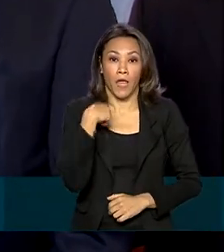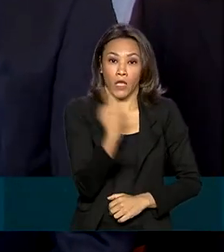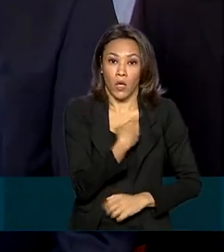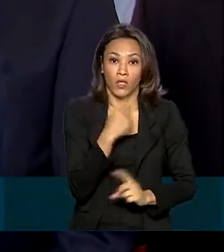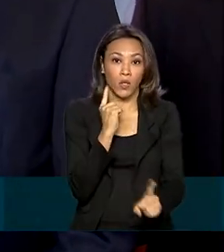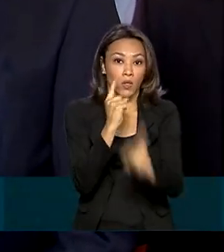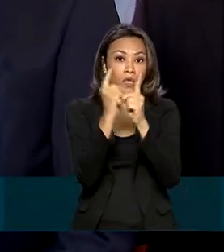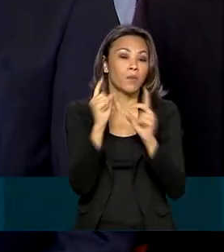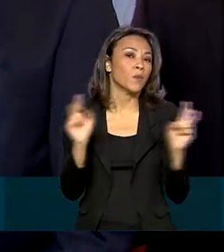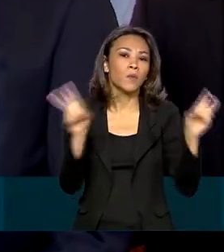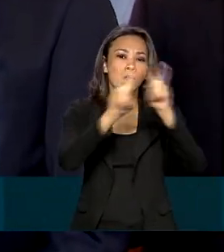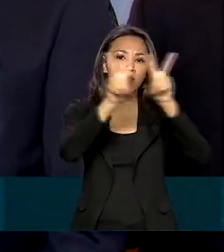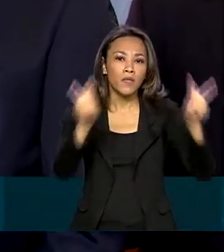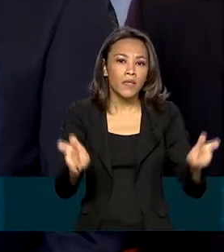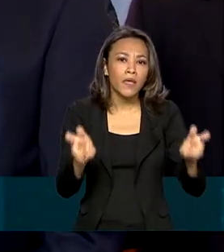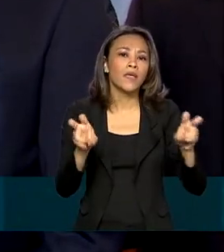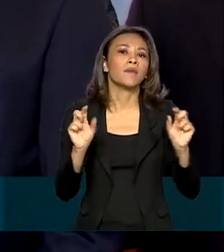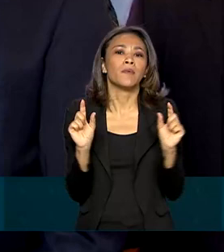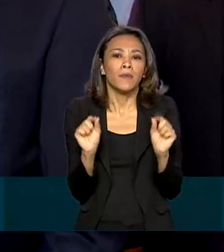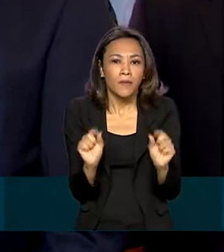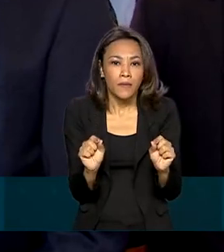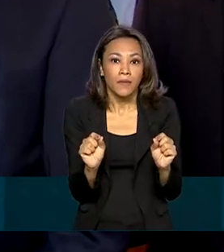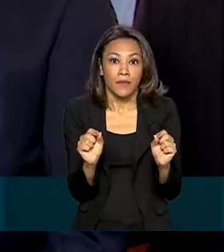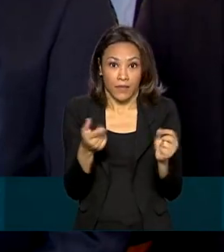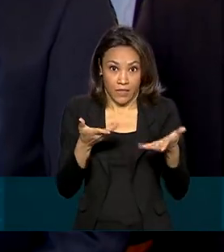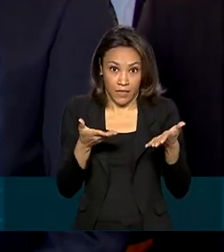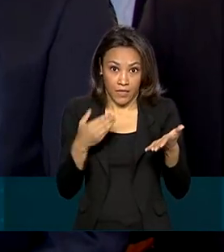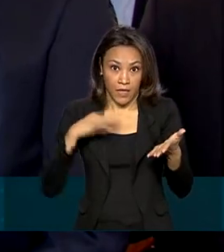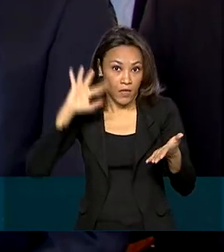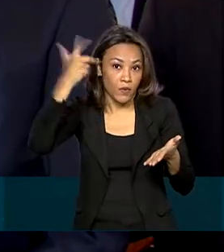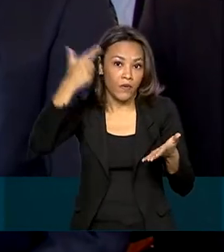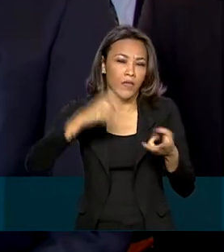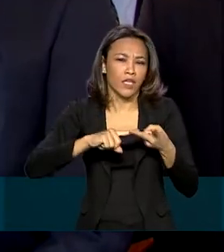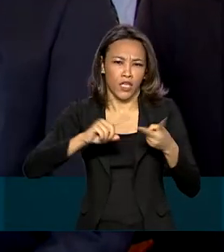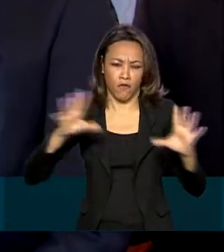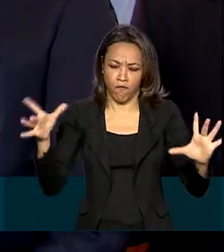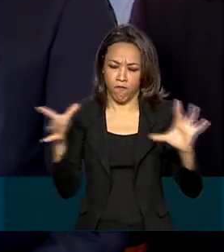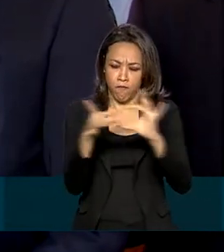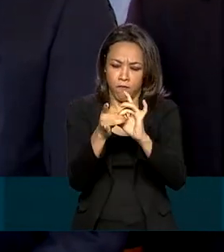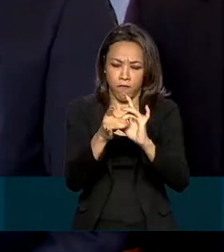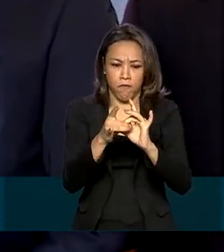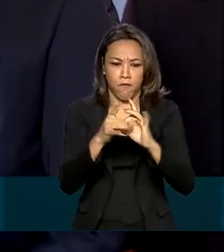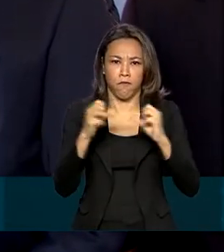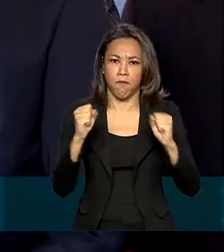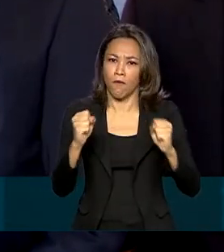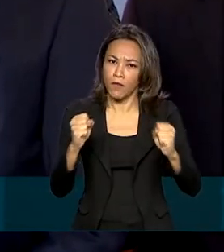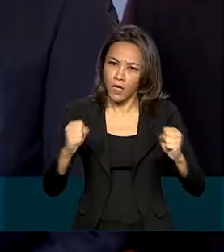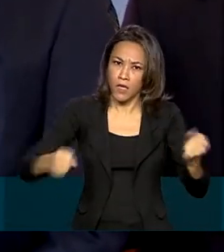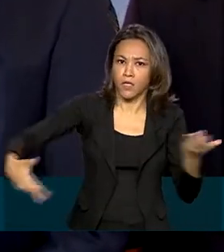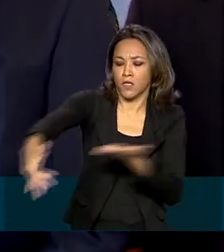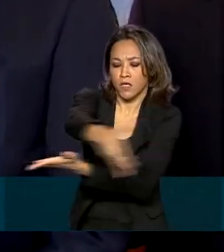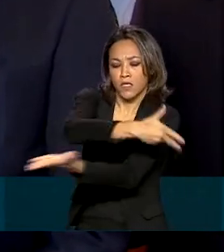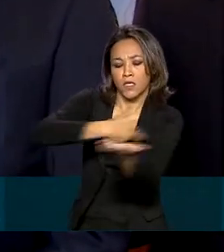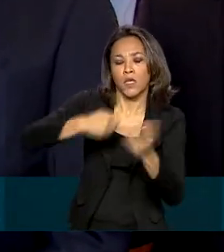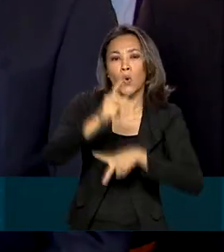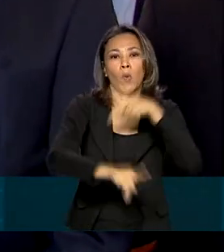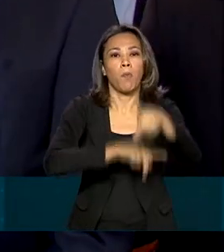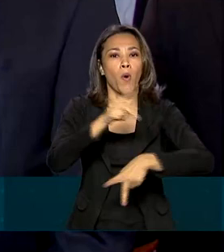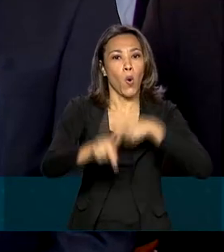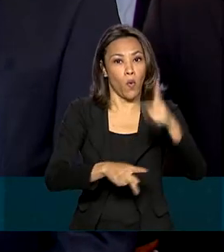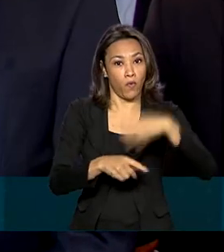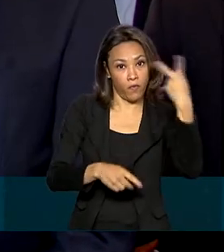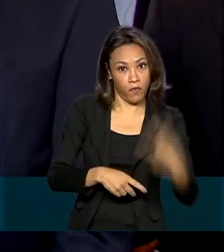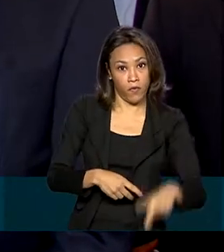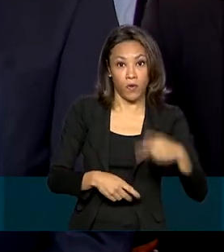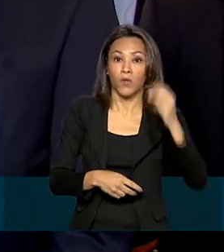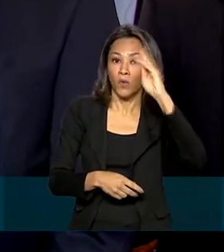que fazem bem a região e fortalecem tanto os povos brasileiros como os uruguaios, para